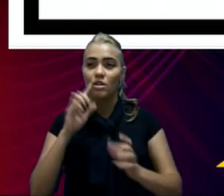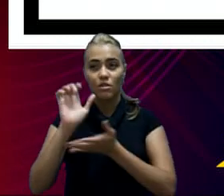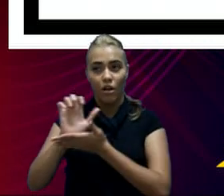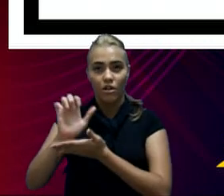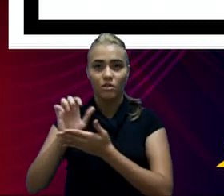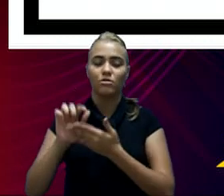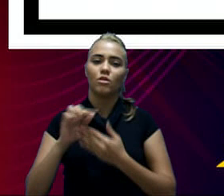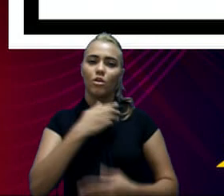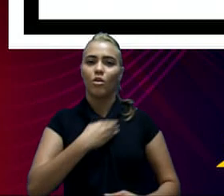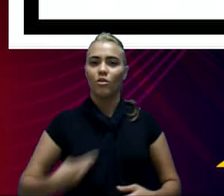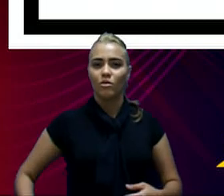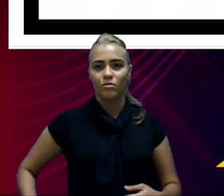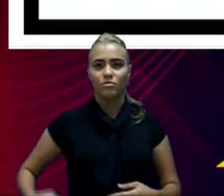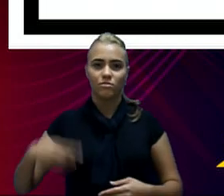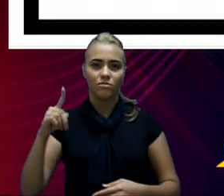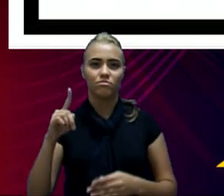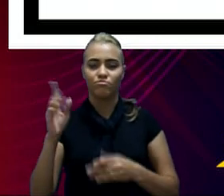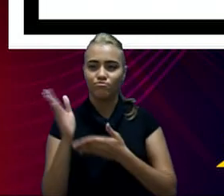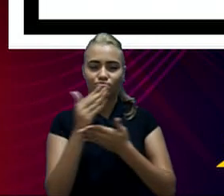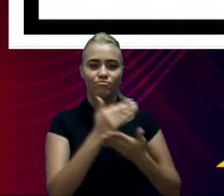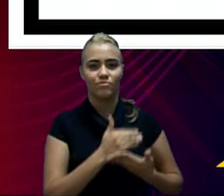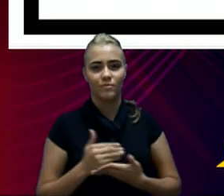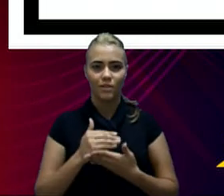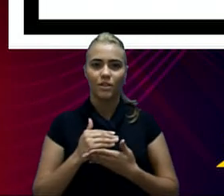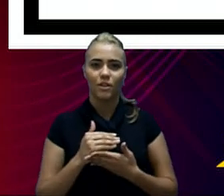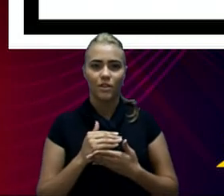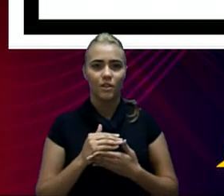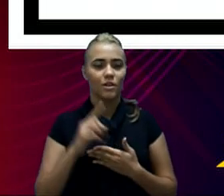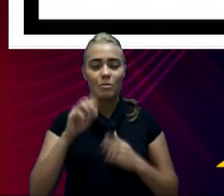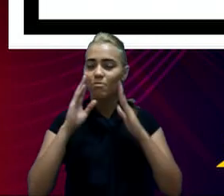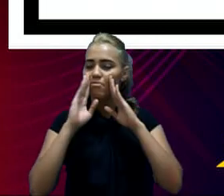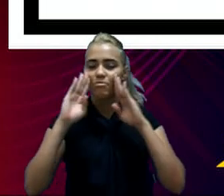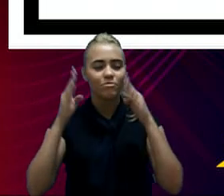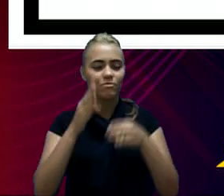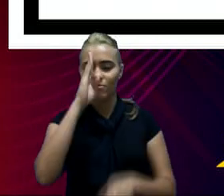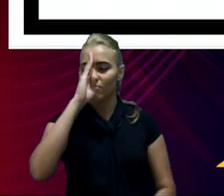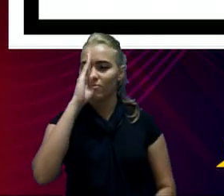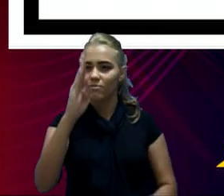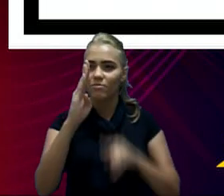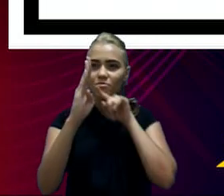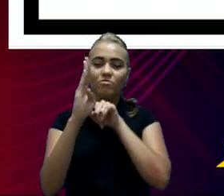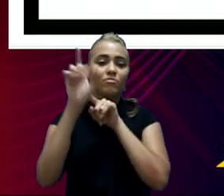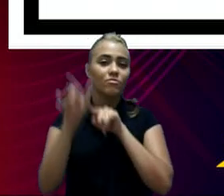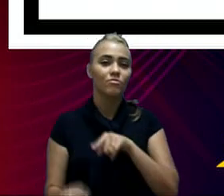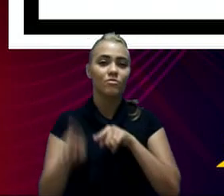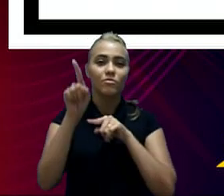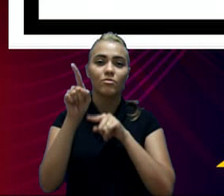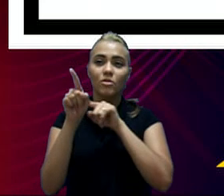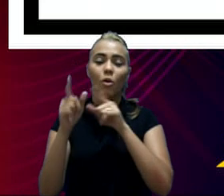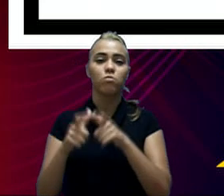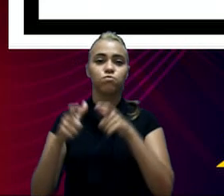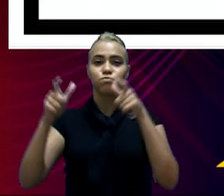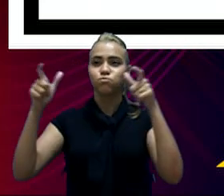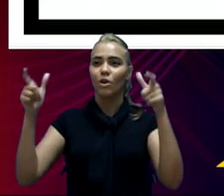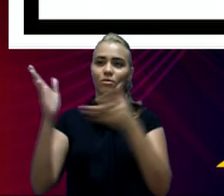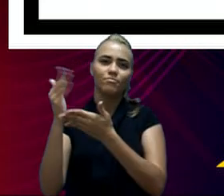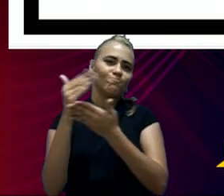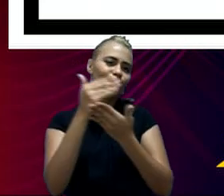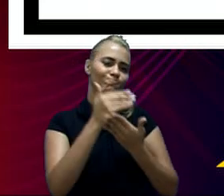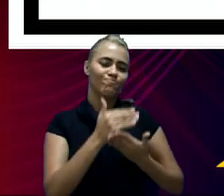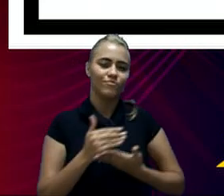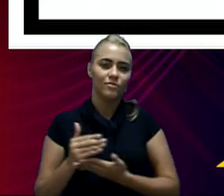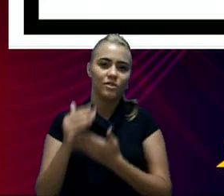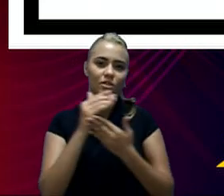Vejam que o Fundo de Participação dos Municípios, nós destacamos aqui as principais, aqui apresentam um volume maior de arrecadação.